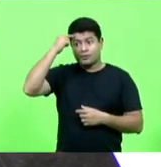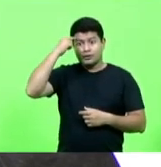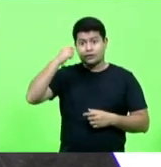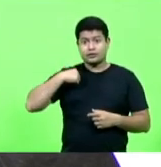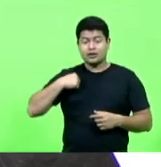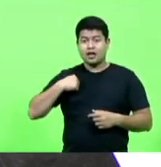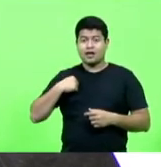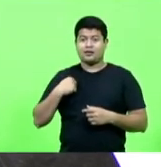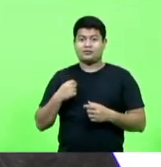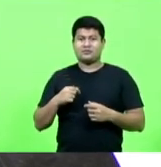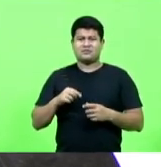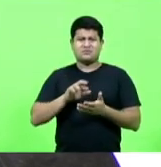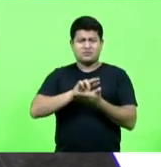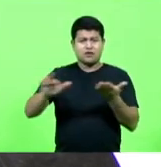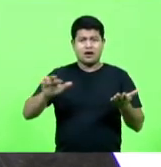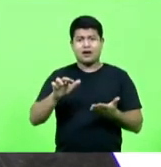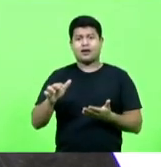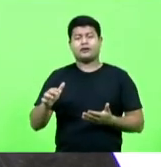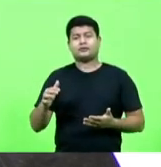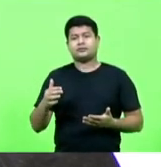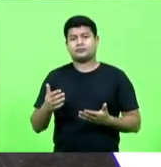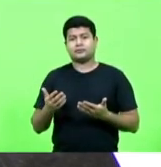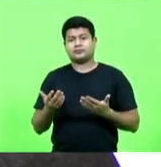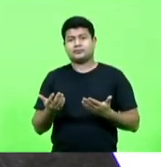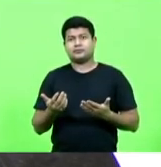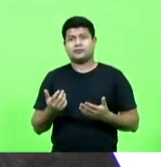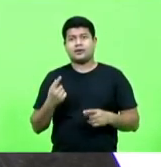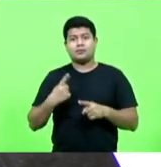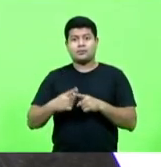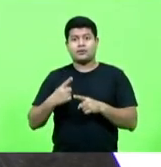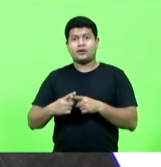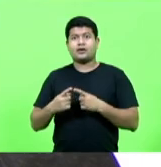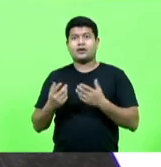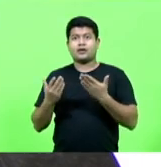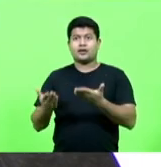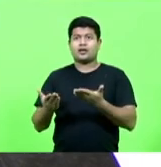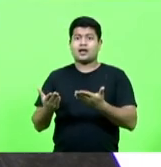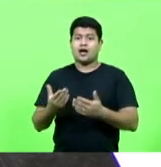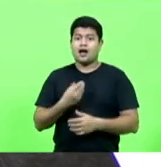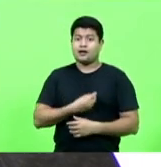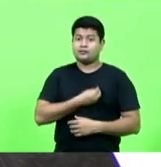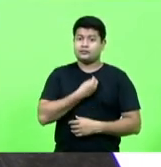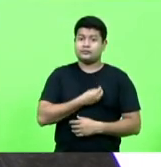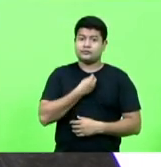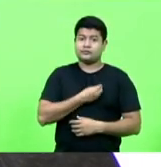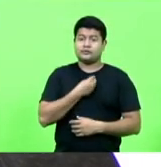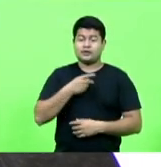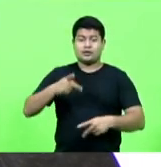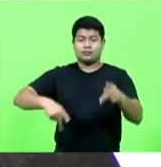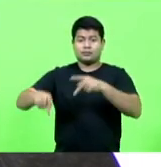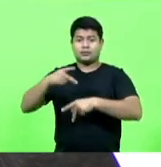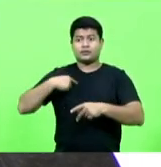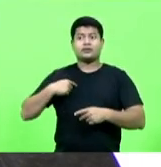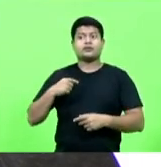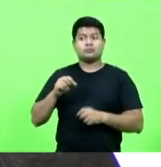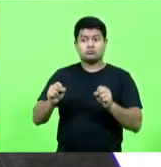verdadeiros de vários municípios de Santa Catarina, porque eu estaria colocando a vida da população em perigo.